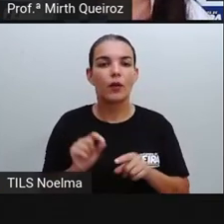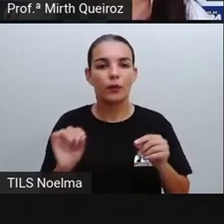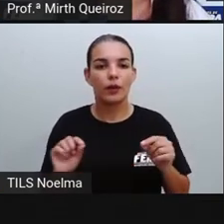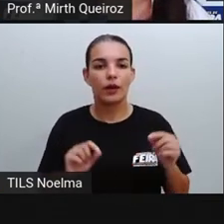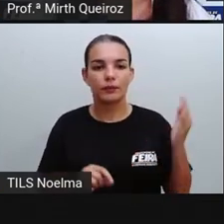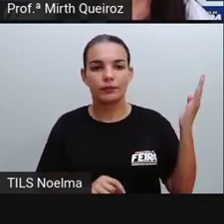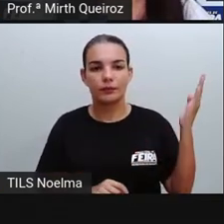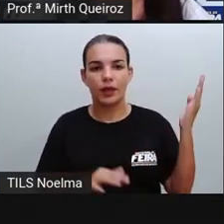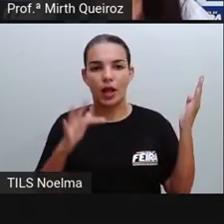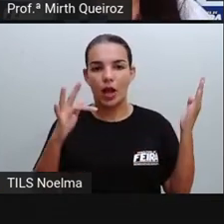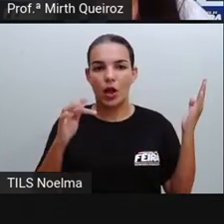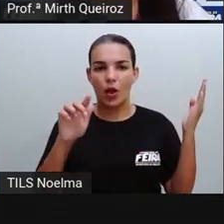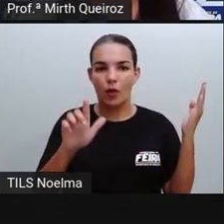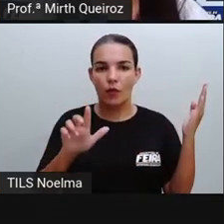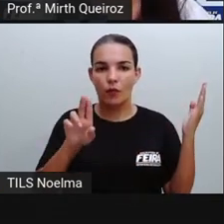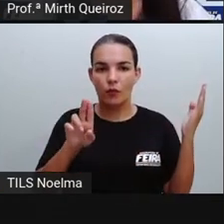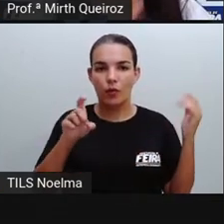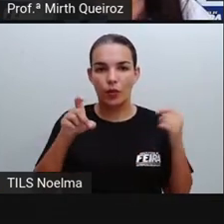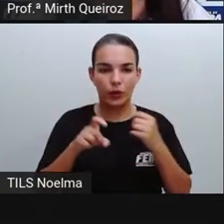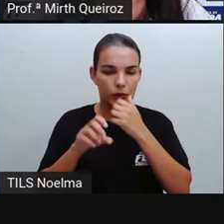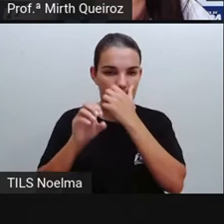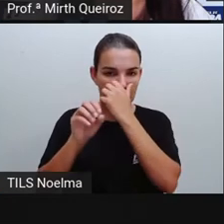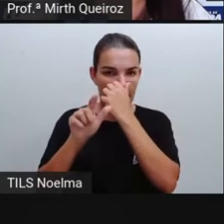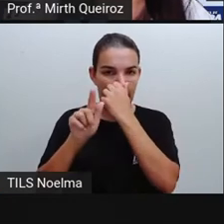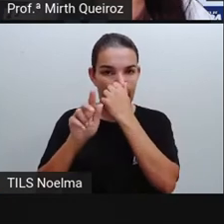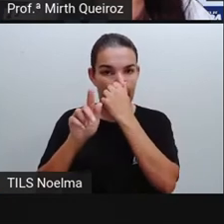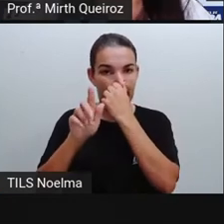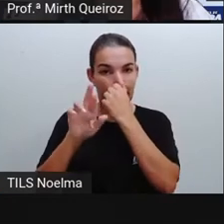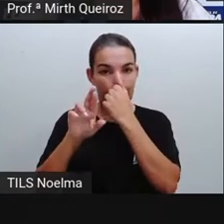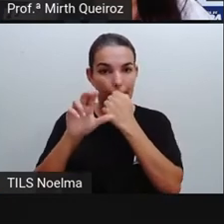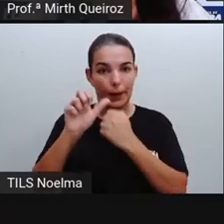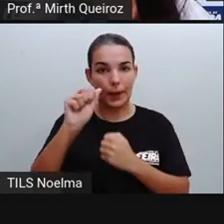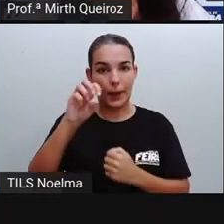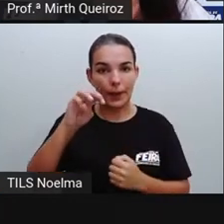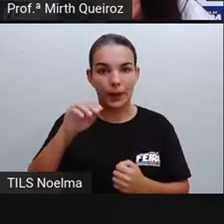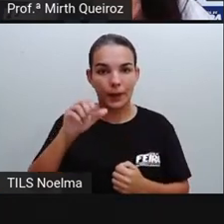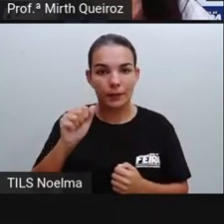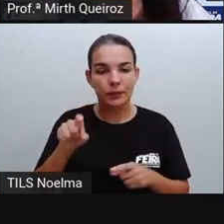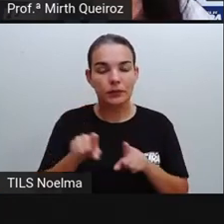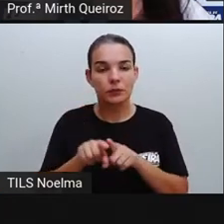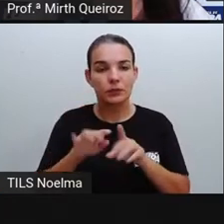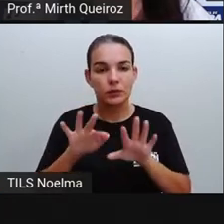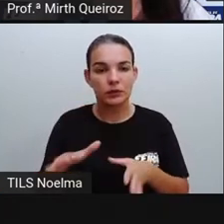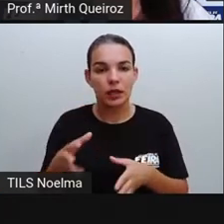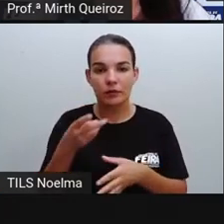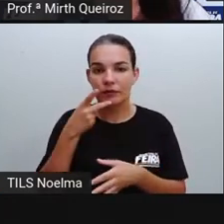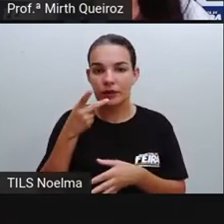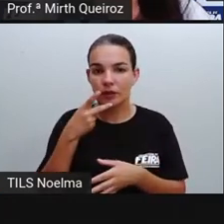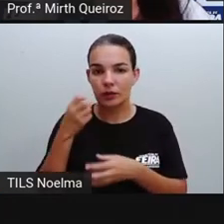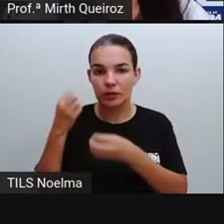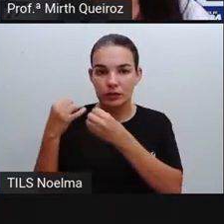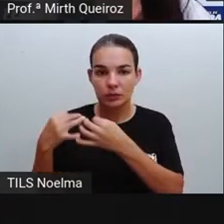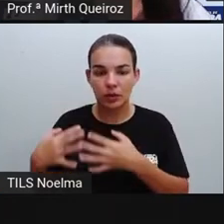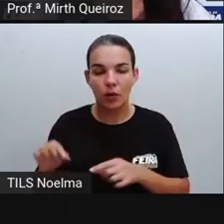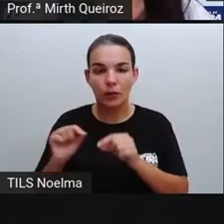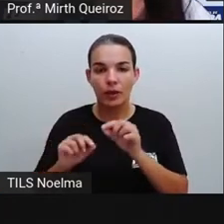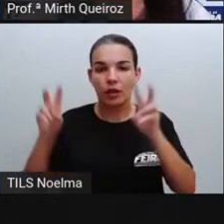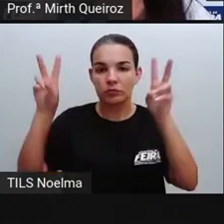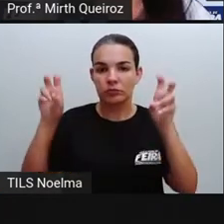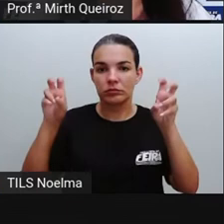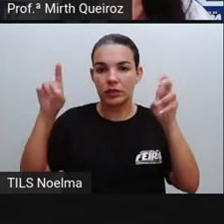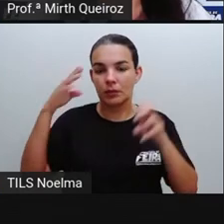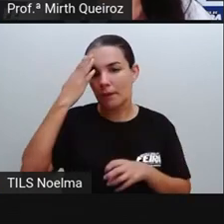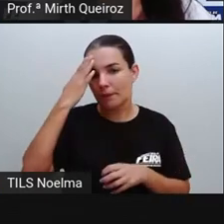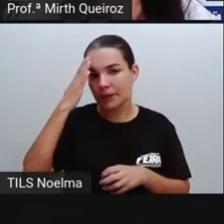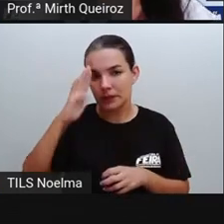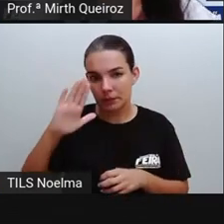infográfico fluxograma, que a gente já falou sobre ele, Onde a gente tem um tema principal, e dentro